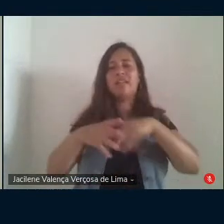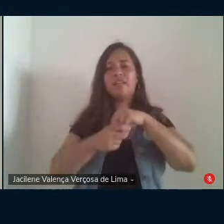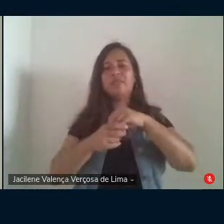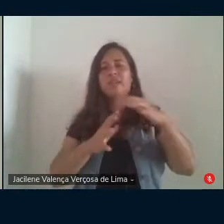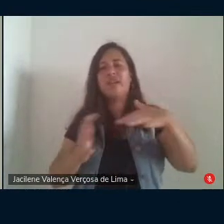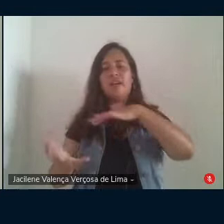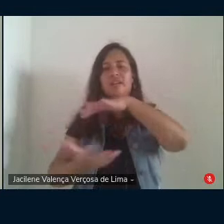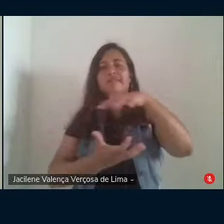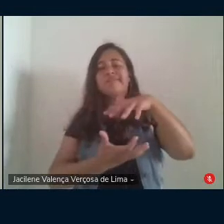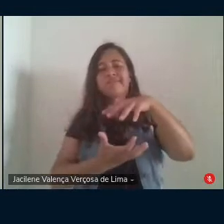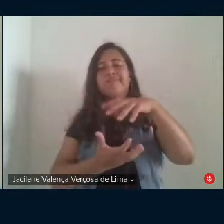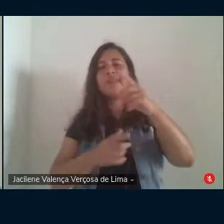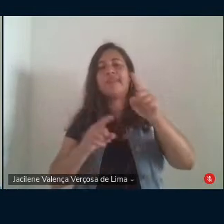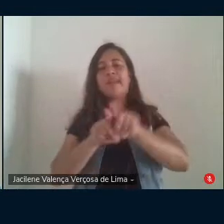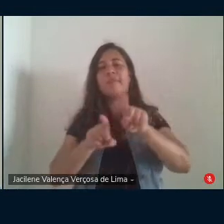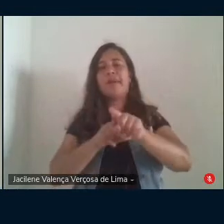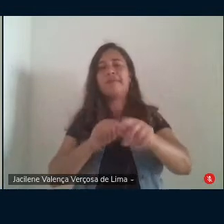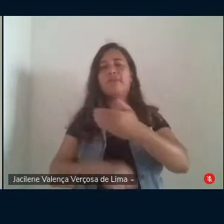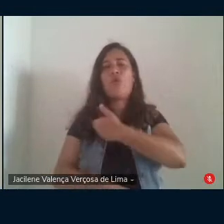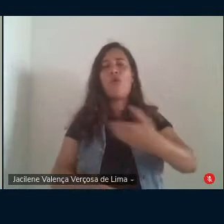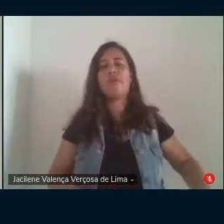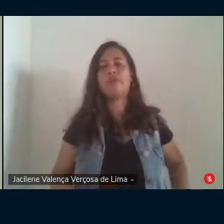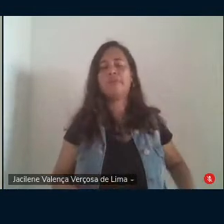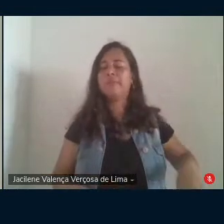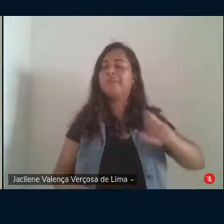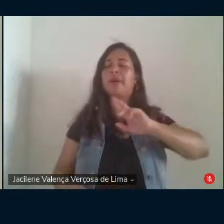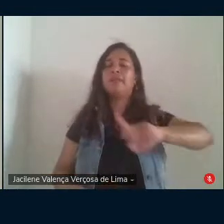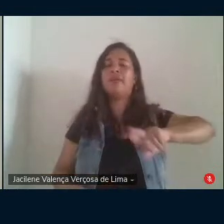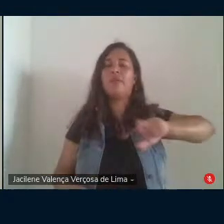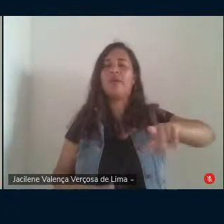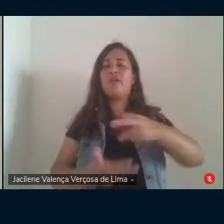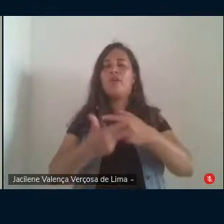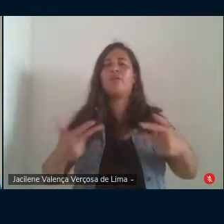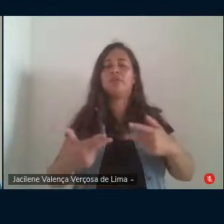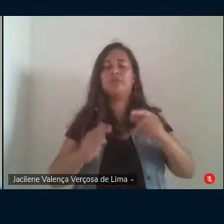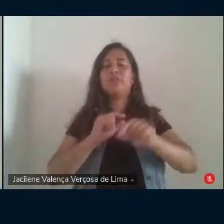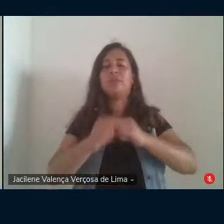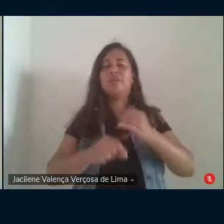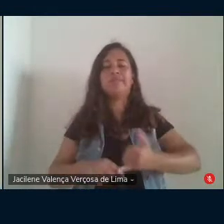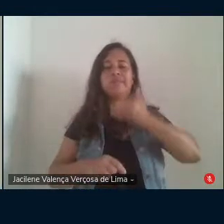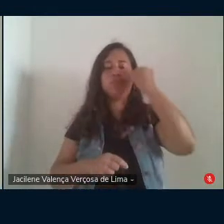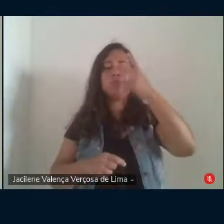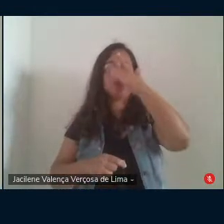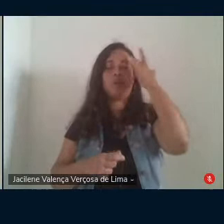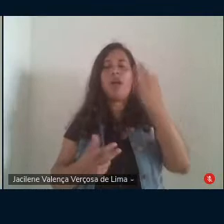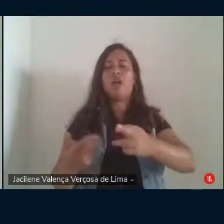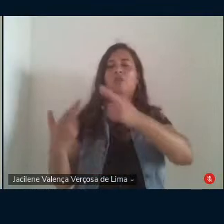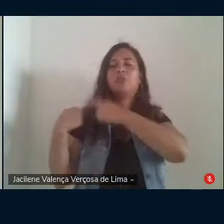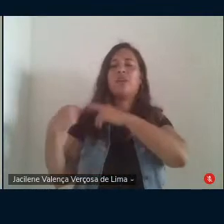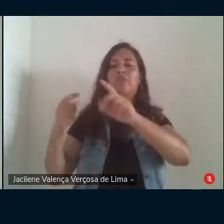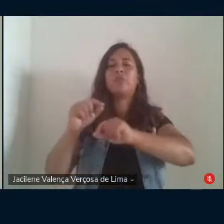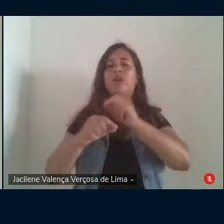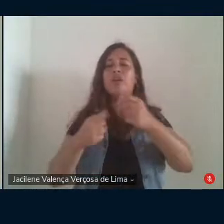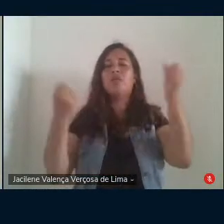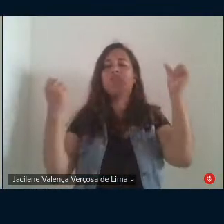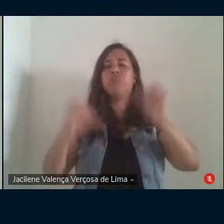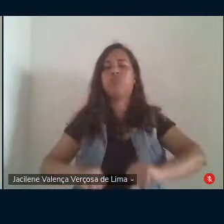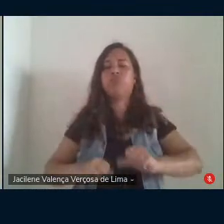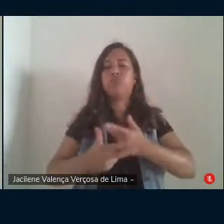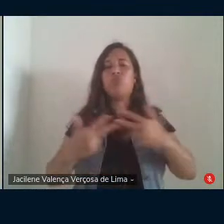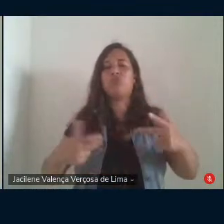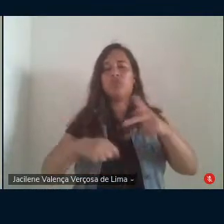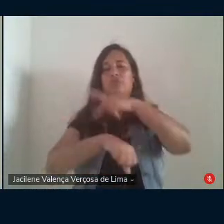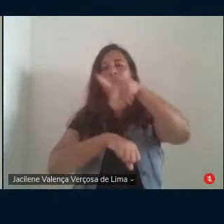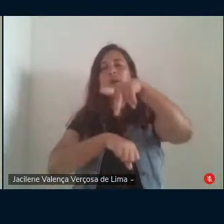governos mas não foram os alardeados equívocos os verdadeiros responsáveis pelo caos imposto ao país.